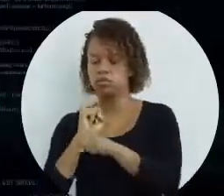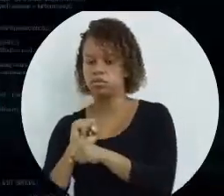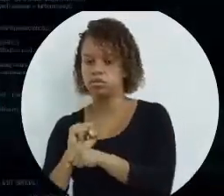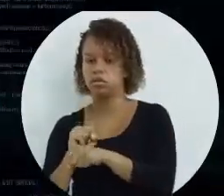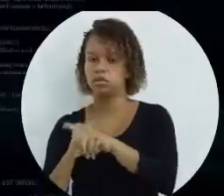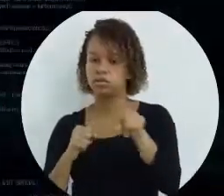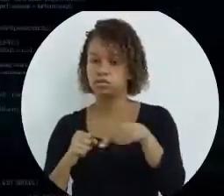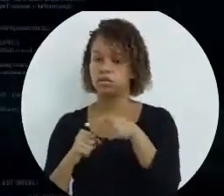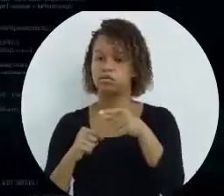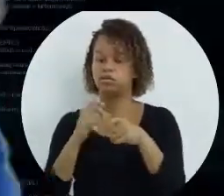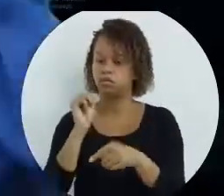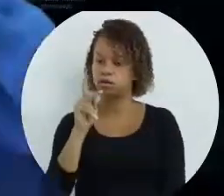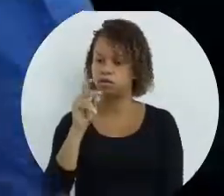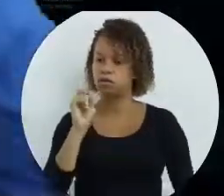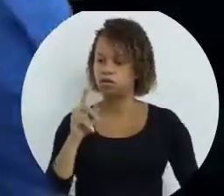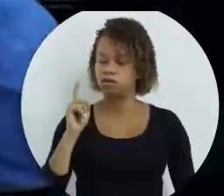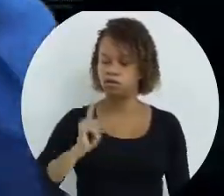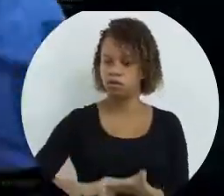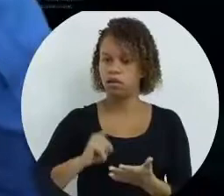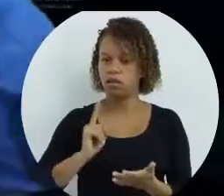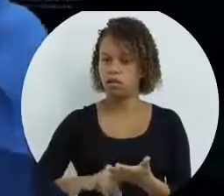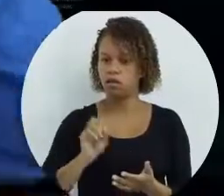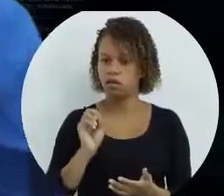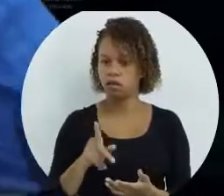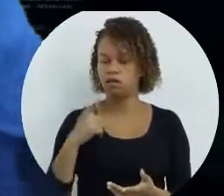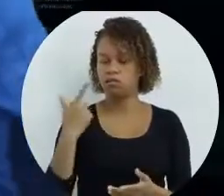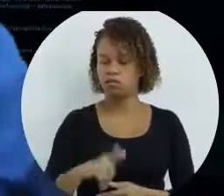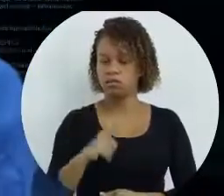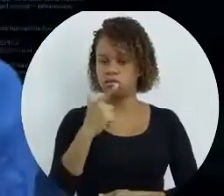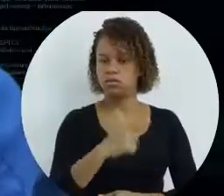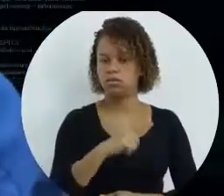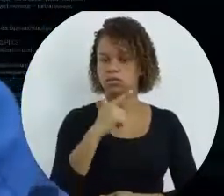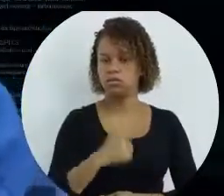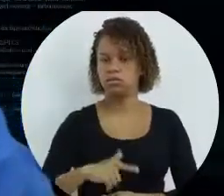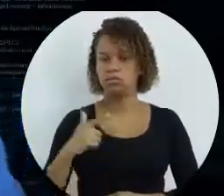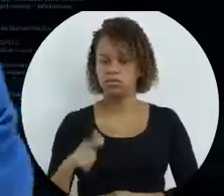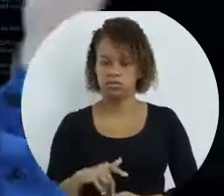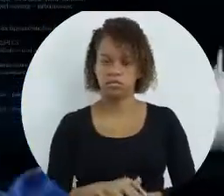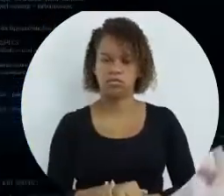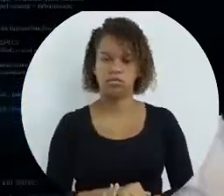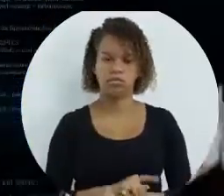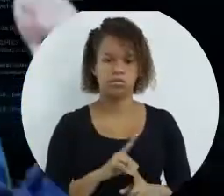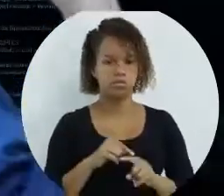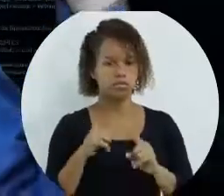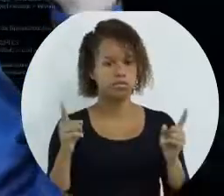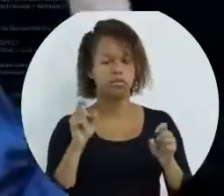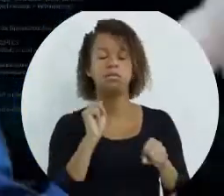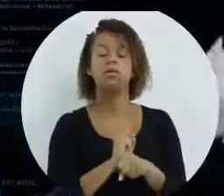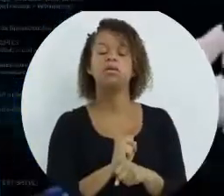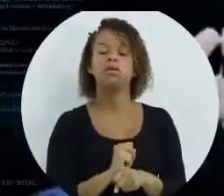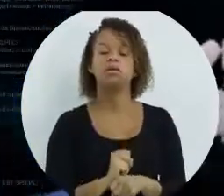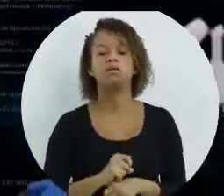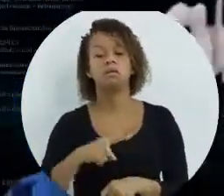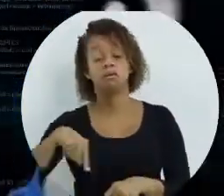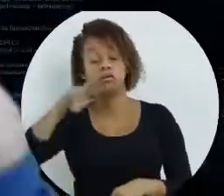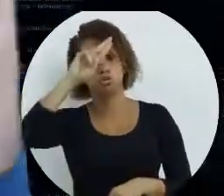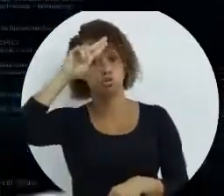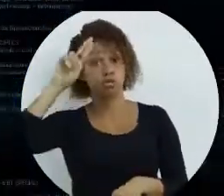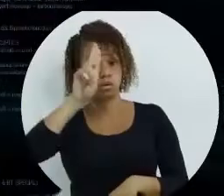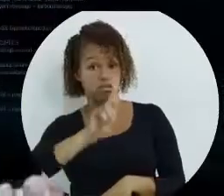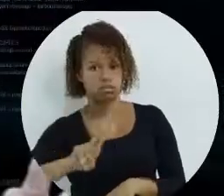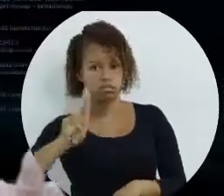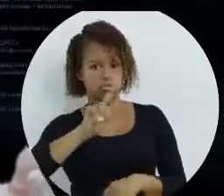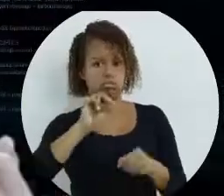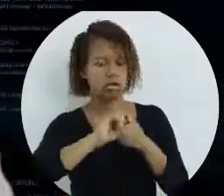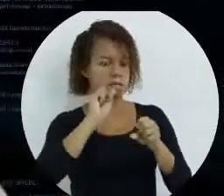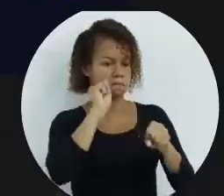Enquanto ele estiver apertando ok, ok, ok, ele vai ficar repetindo, repetindo, repetindo. Mas quando é vai parar? Só quando o usuário quiser, a